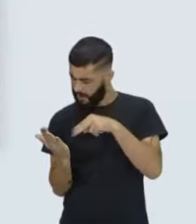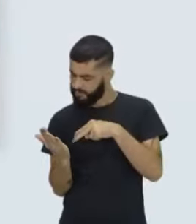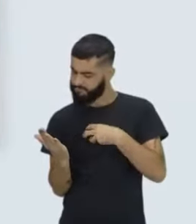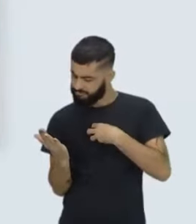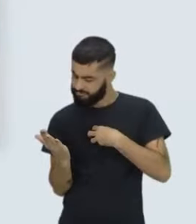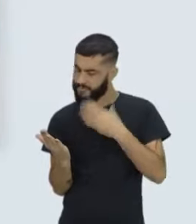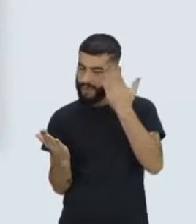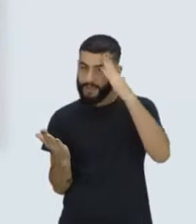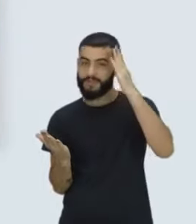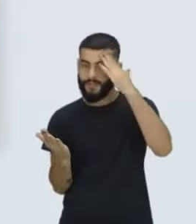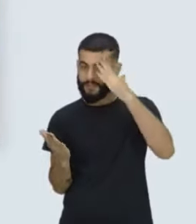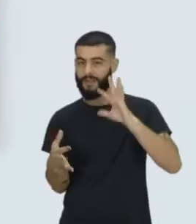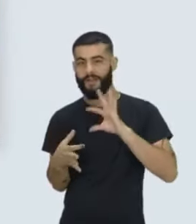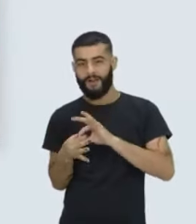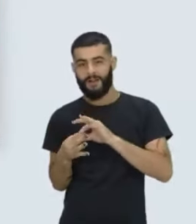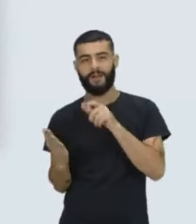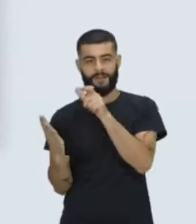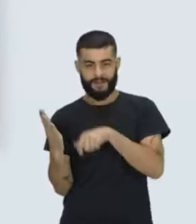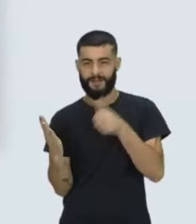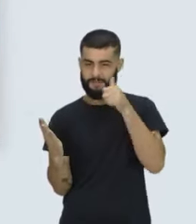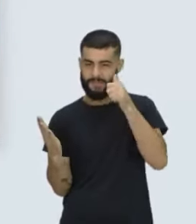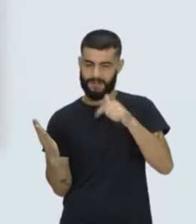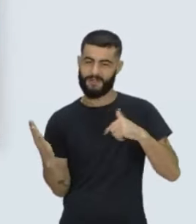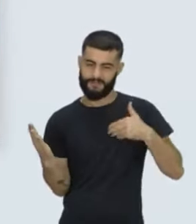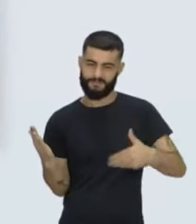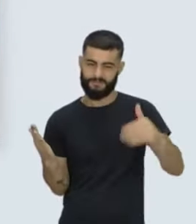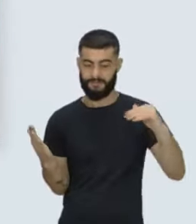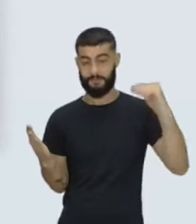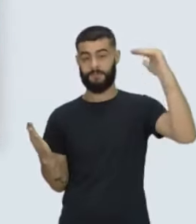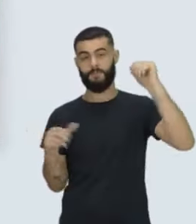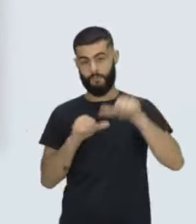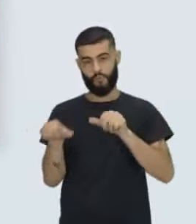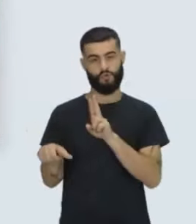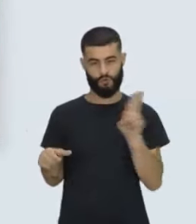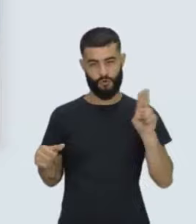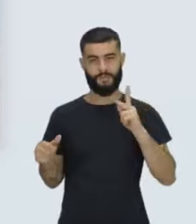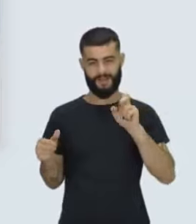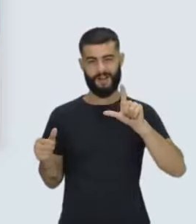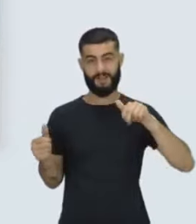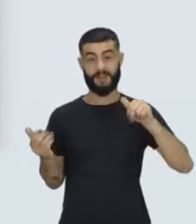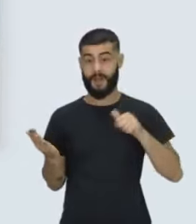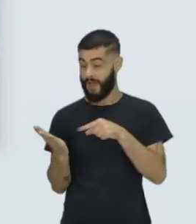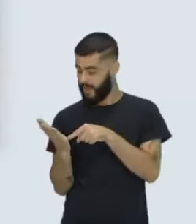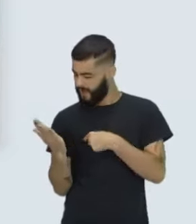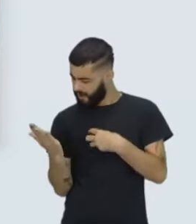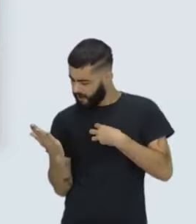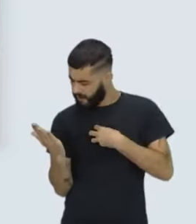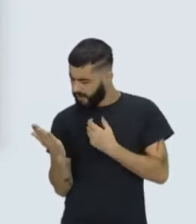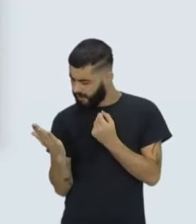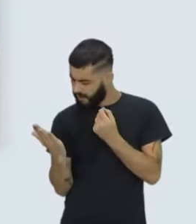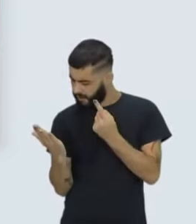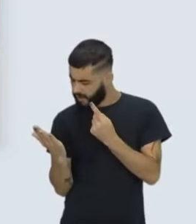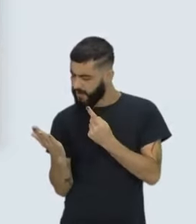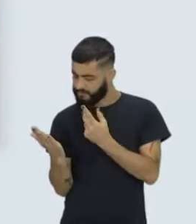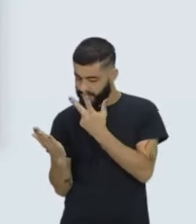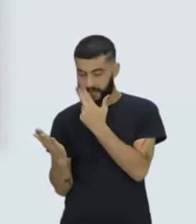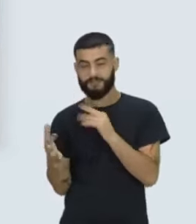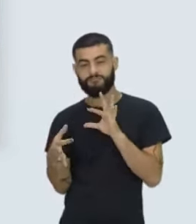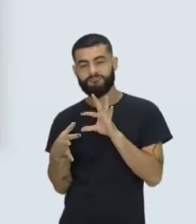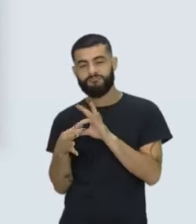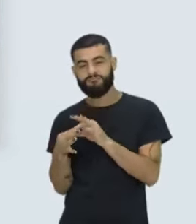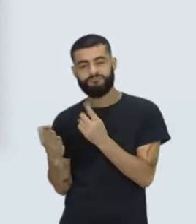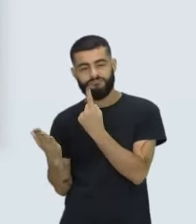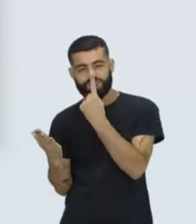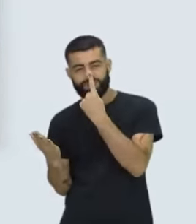Alice, que vira Helena mais tarde, né? A vai tomando uma empatia por ela, uma certa cumplicidade, uma aderência à